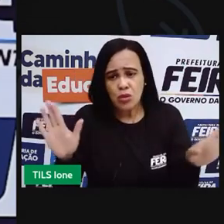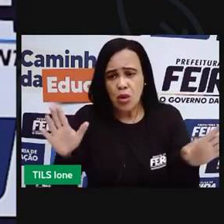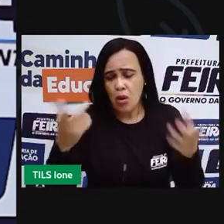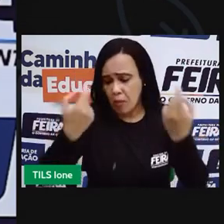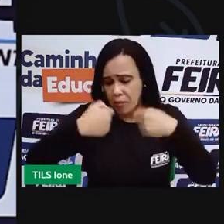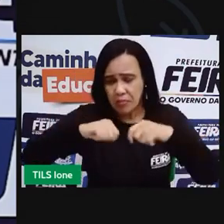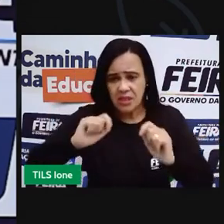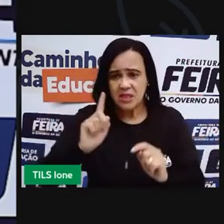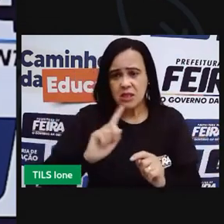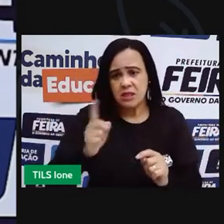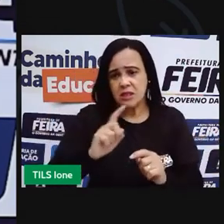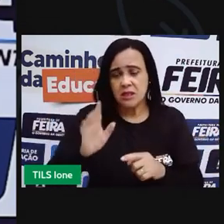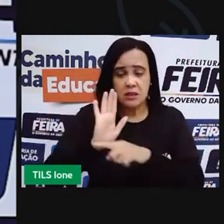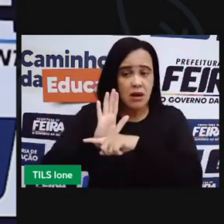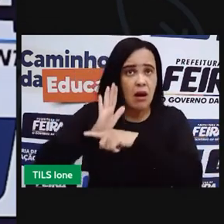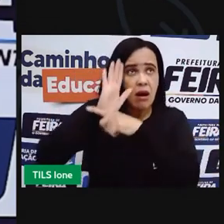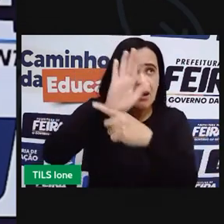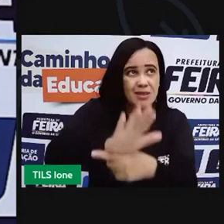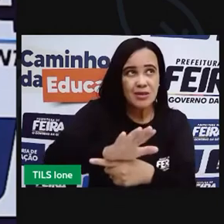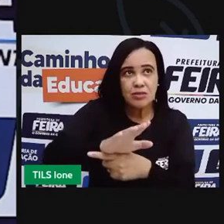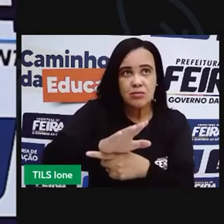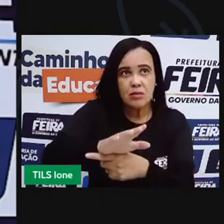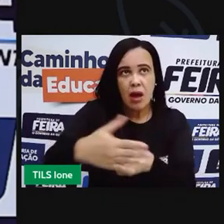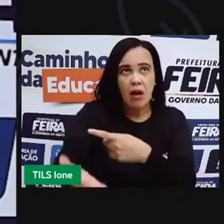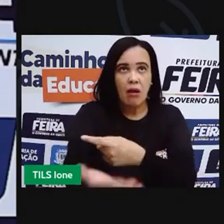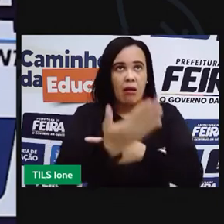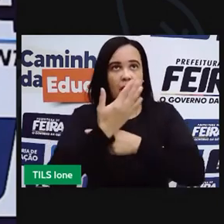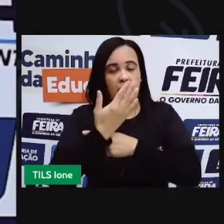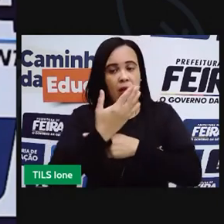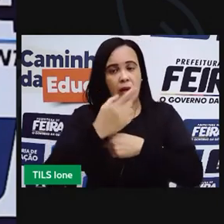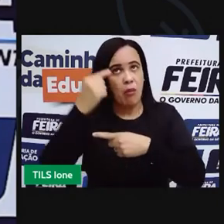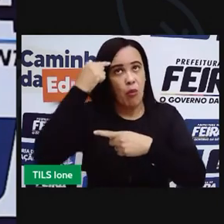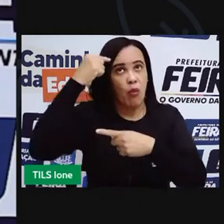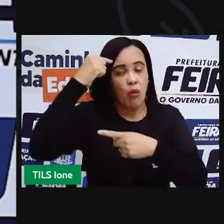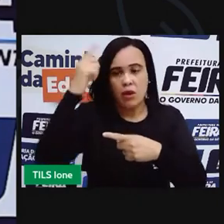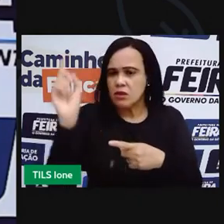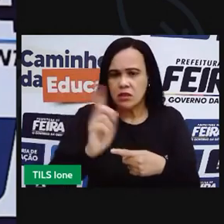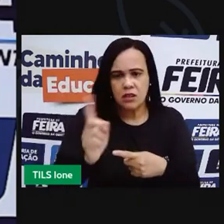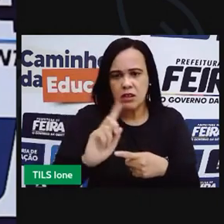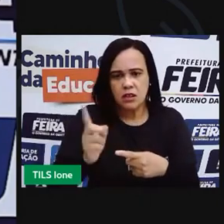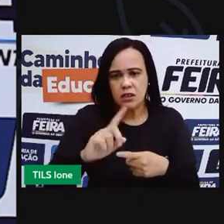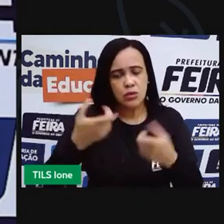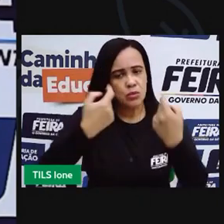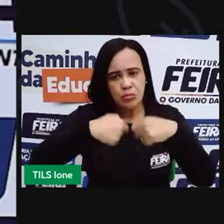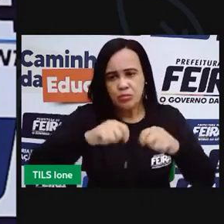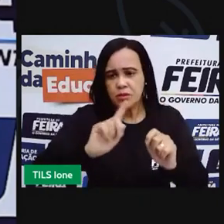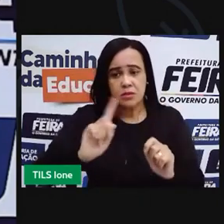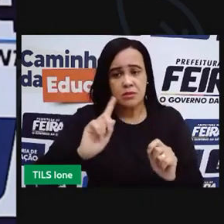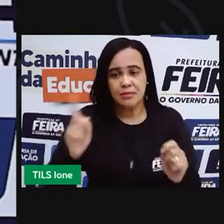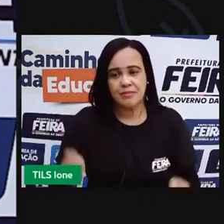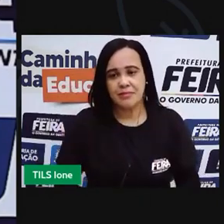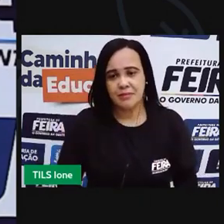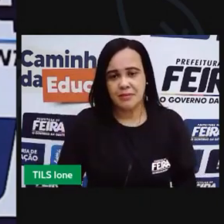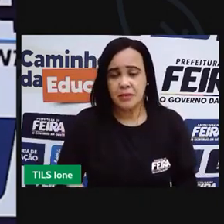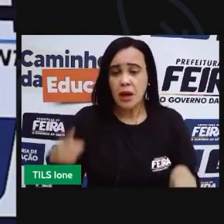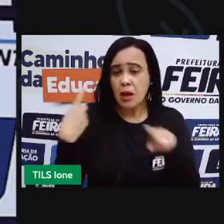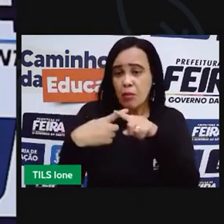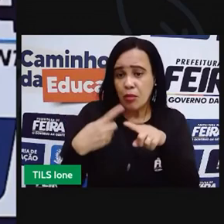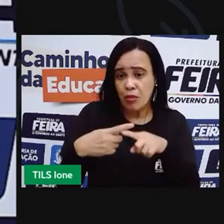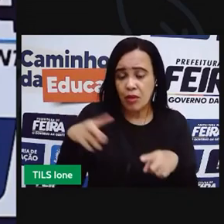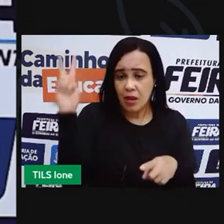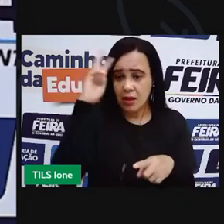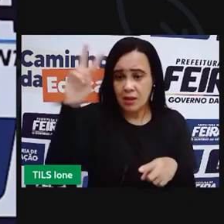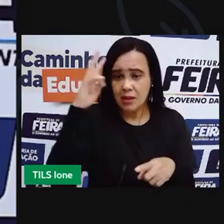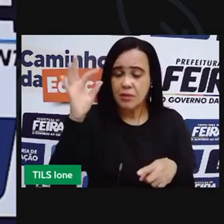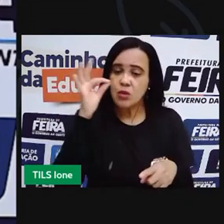boa, uma coisa positiva, gerou um retorno para esse rato. Porque no momento em que ele parou